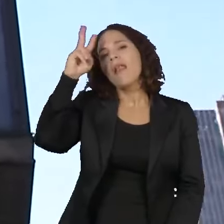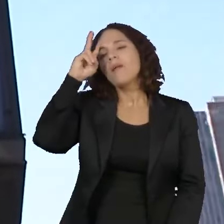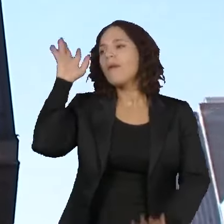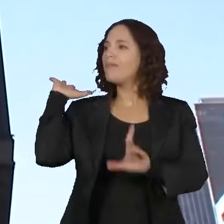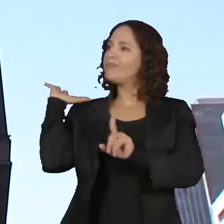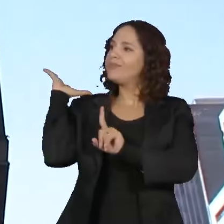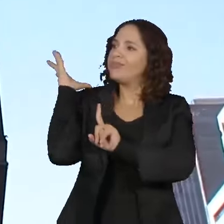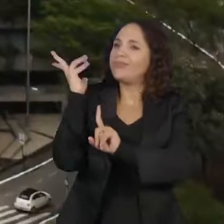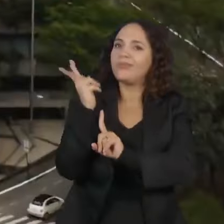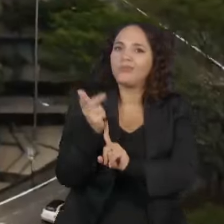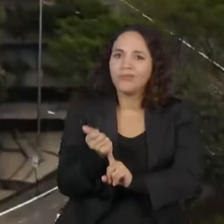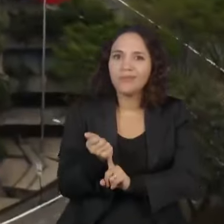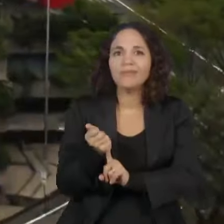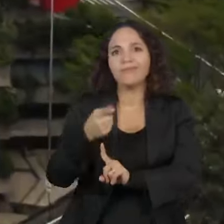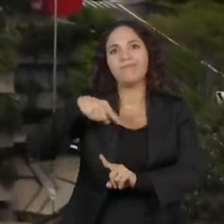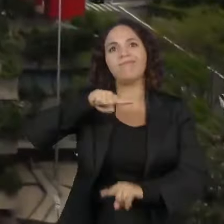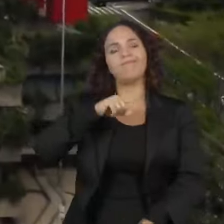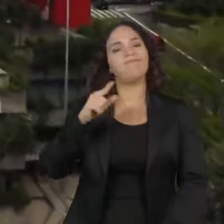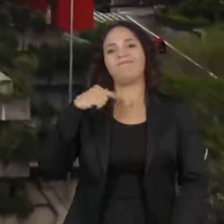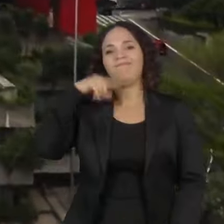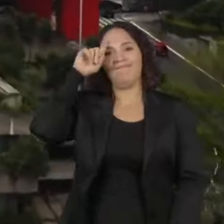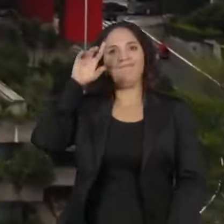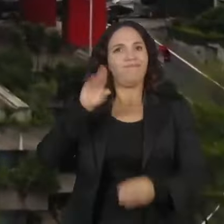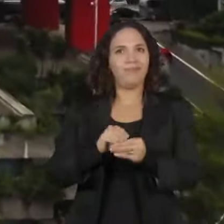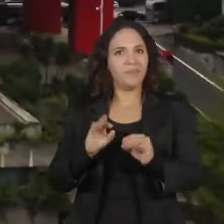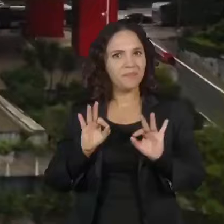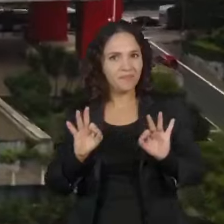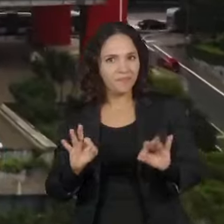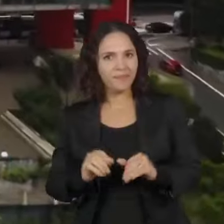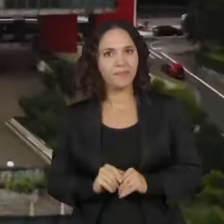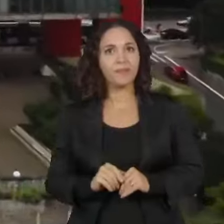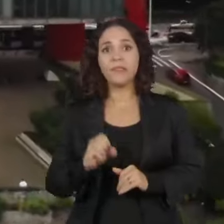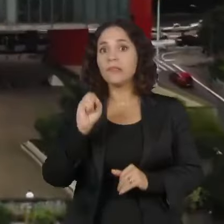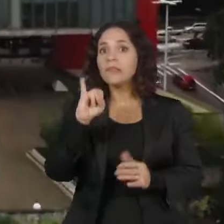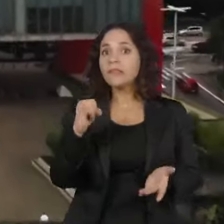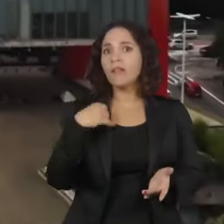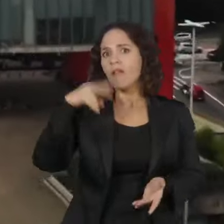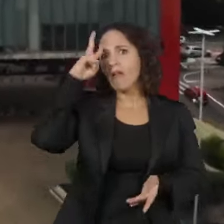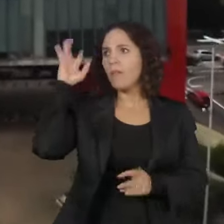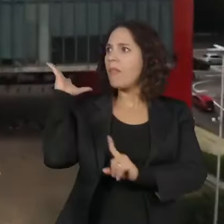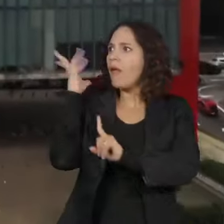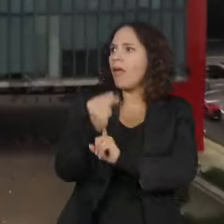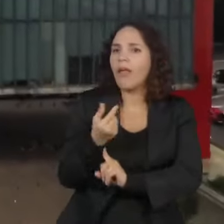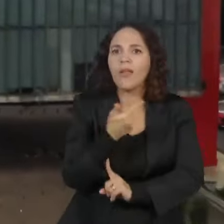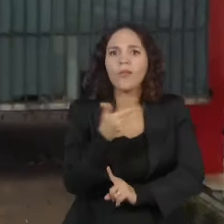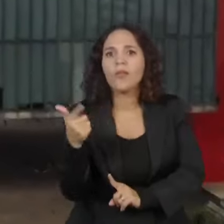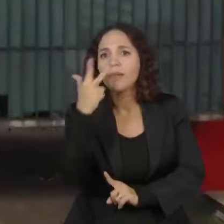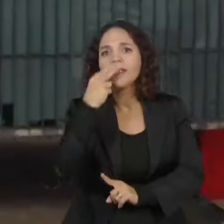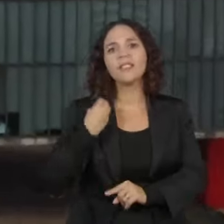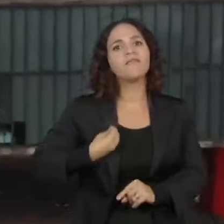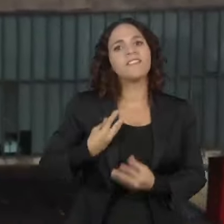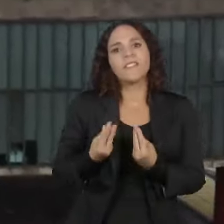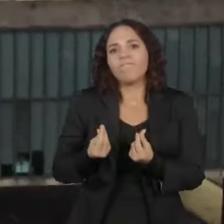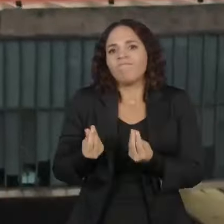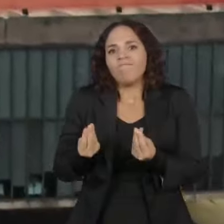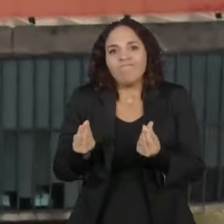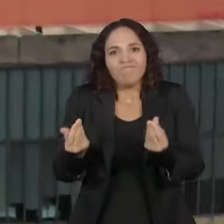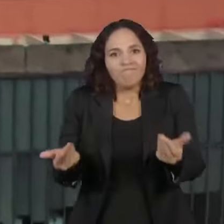quem a gente é. A gente se reconhece na memória. A gente sem a memória, a gente perde o sentido da nossa própria existência. se